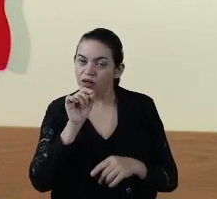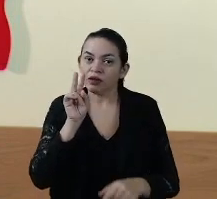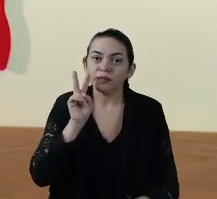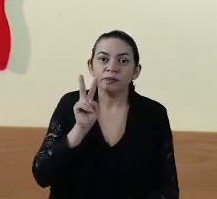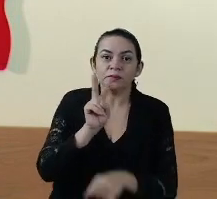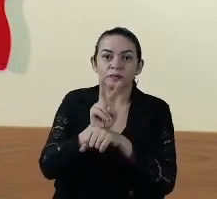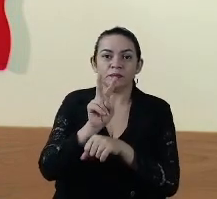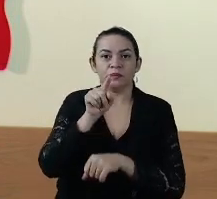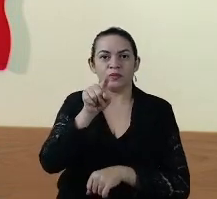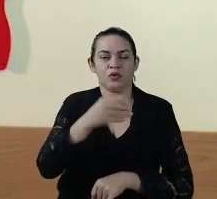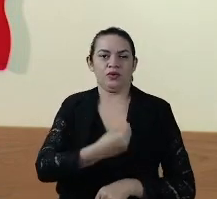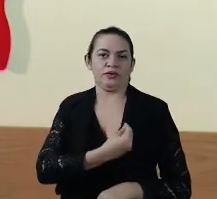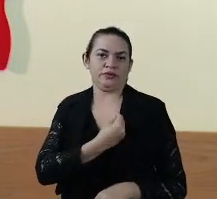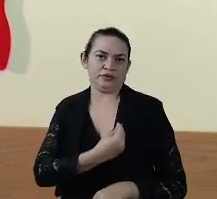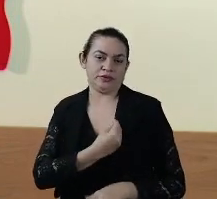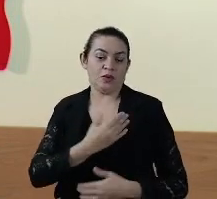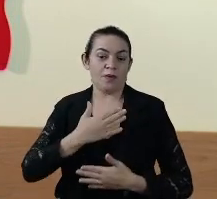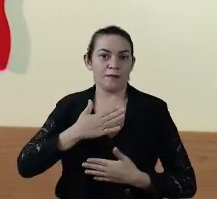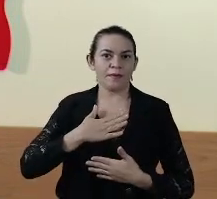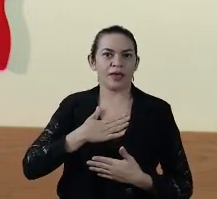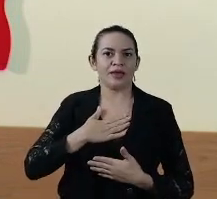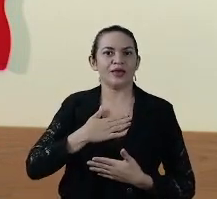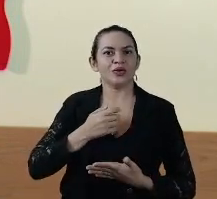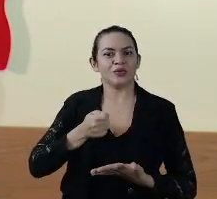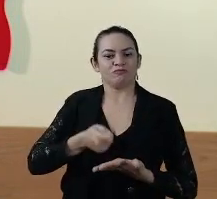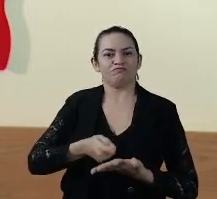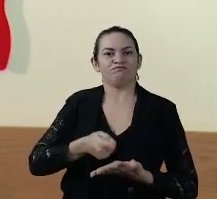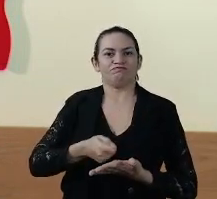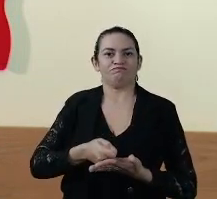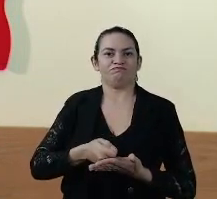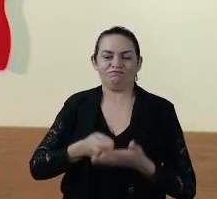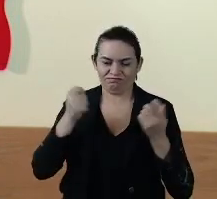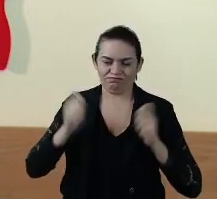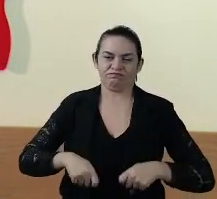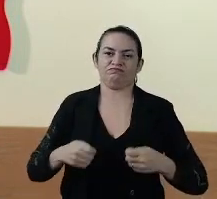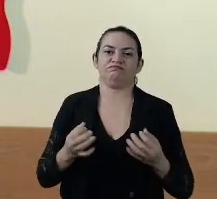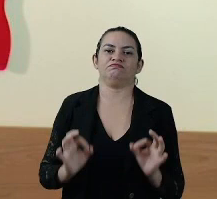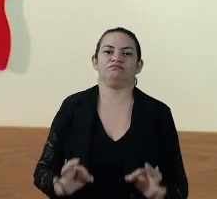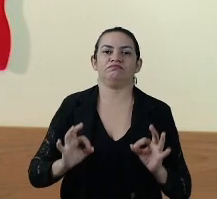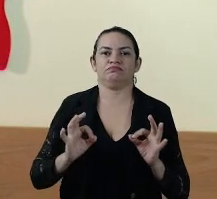proteção à vida. Meu dever irrenunciável,